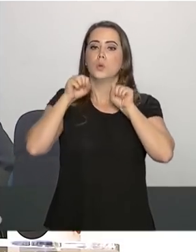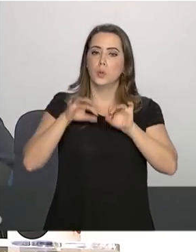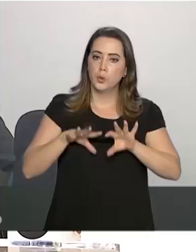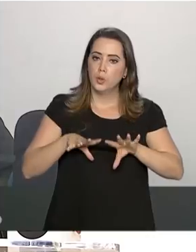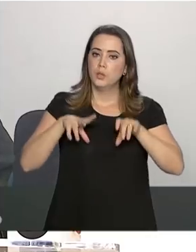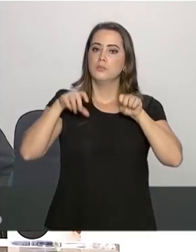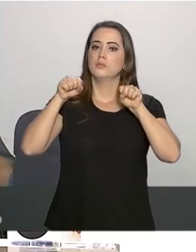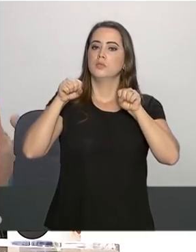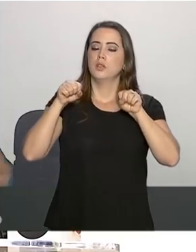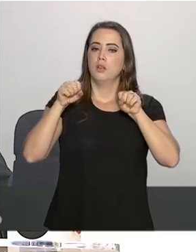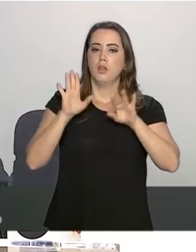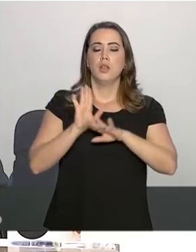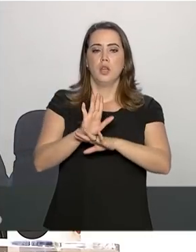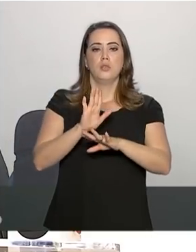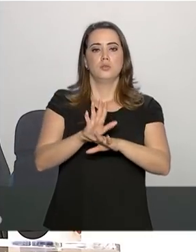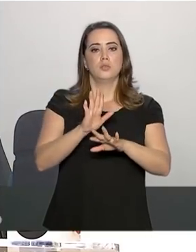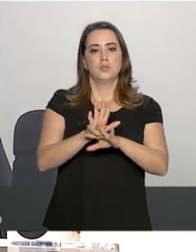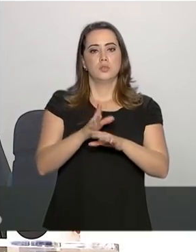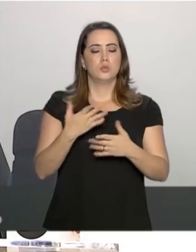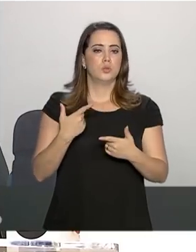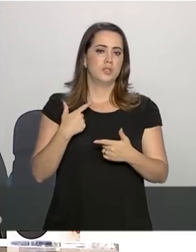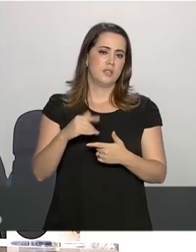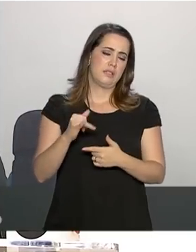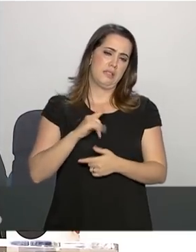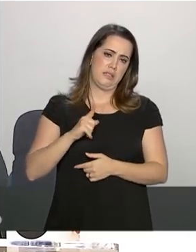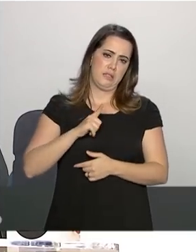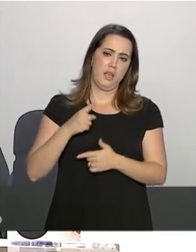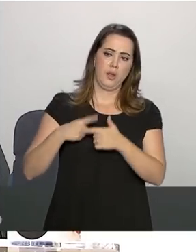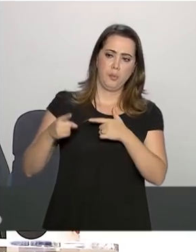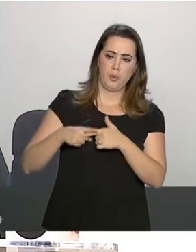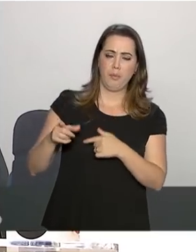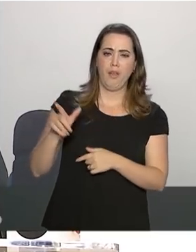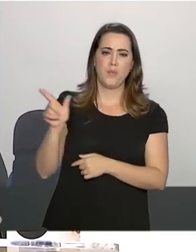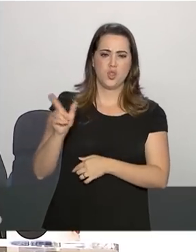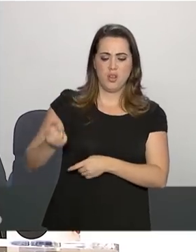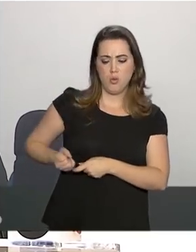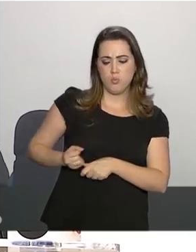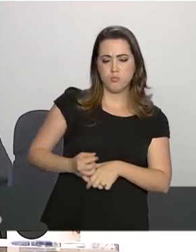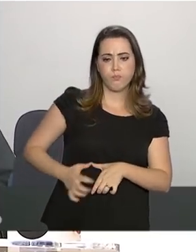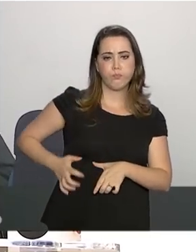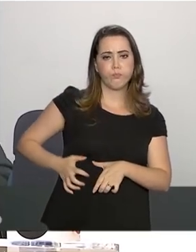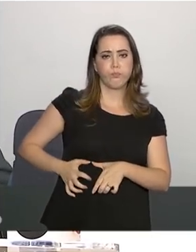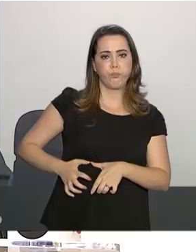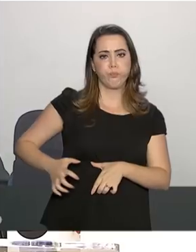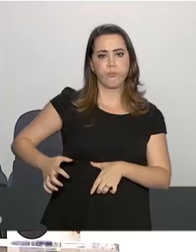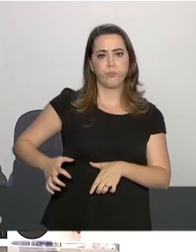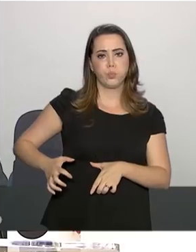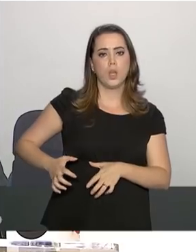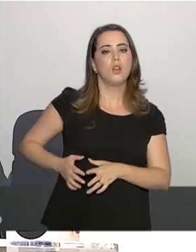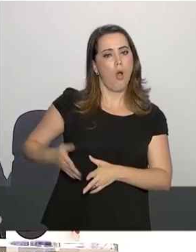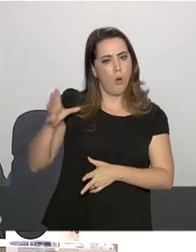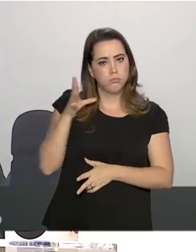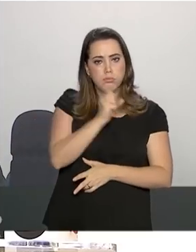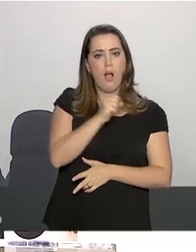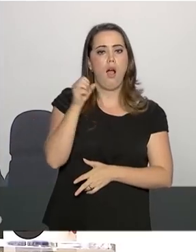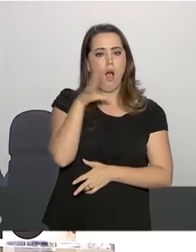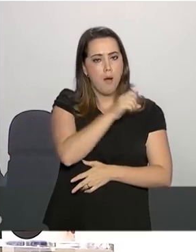naturalmente, ajuda a dissipação de eventuais líquidos que ainda possam existir e acelera o